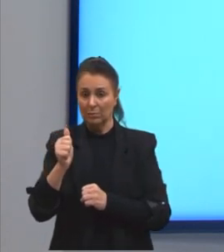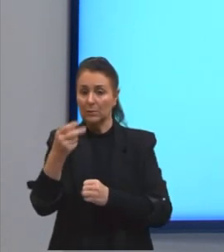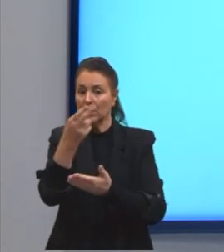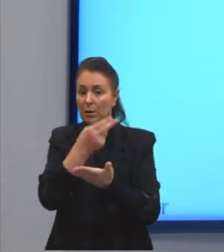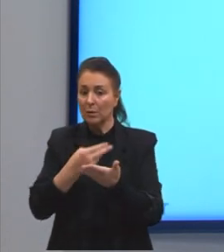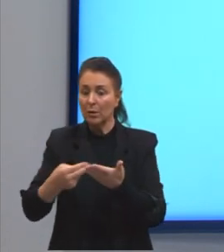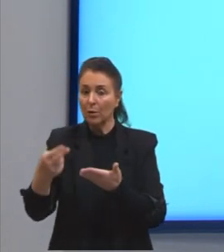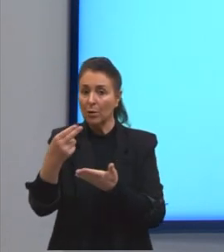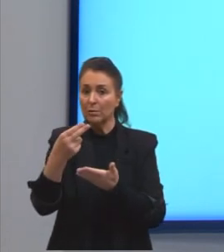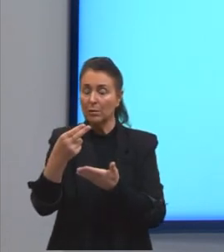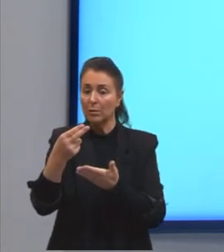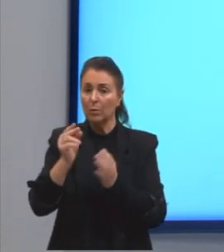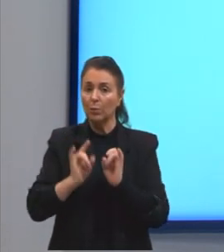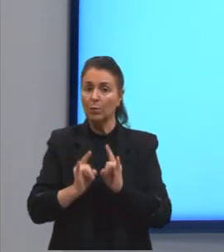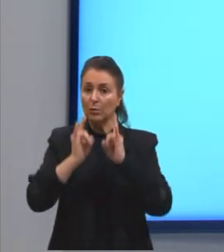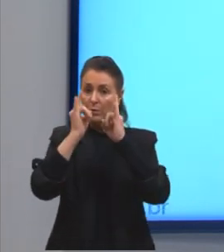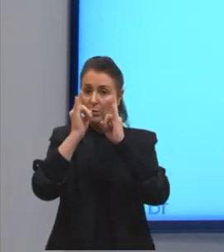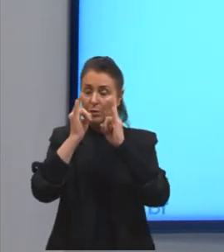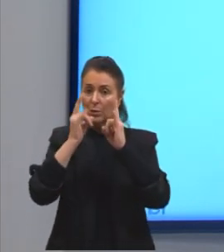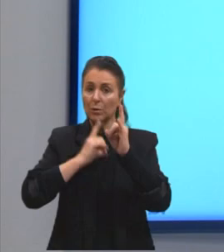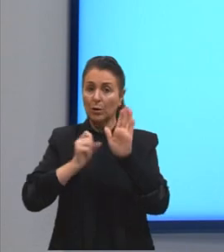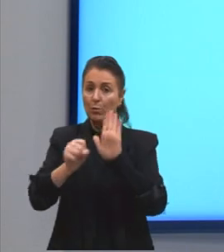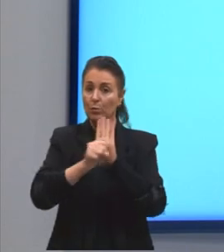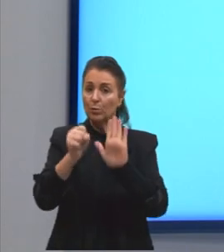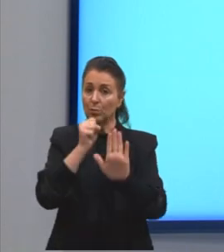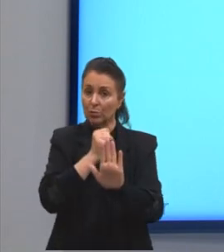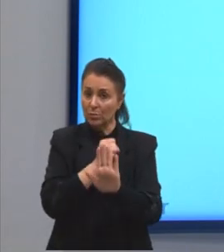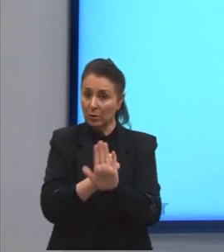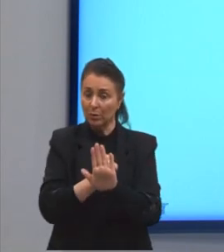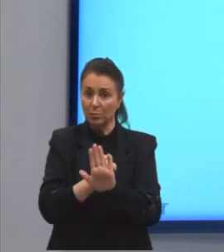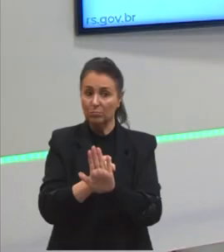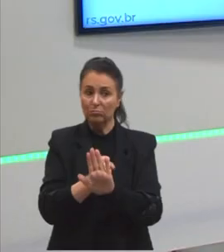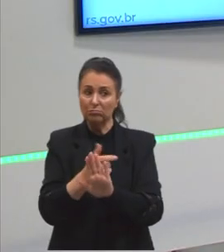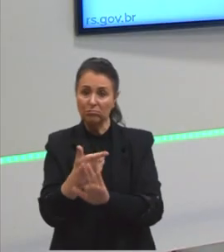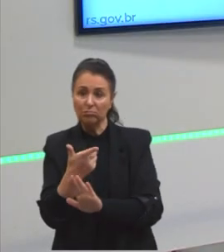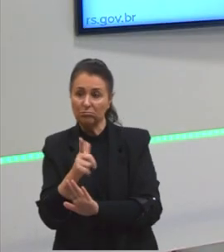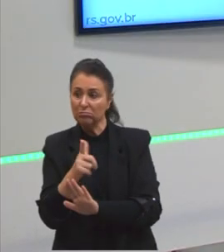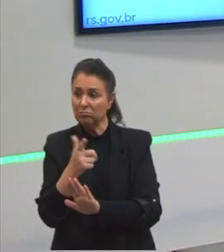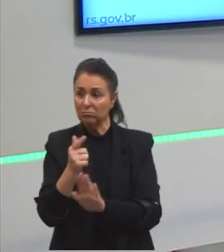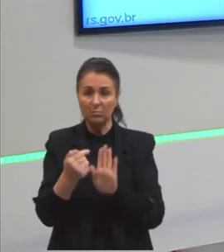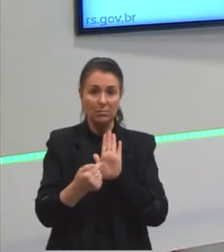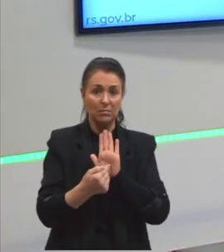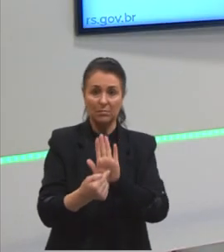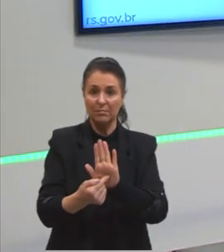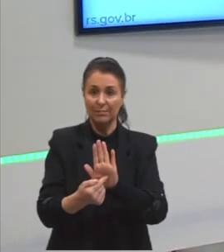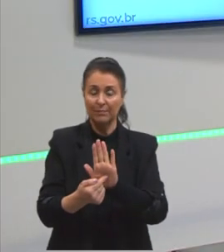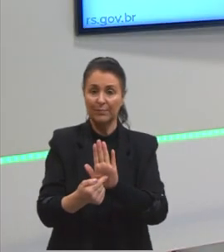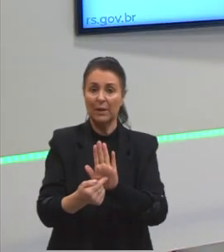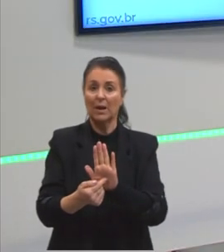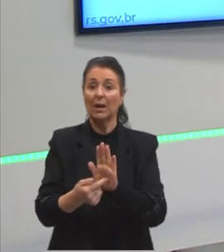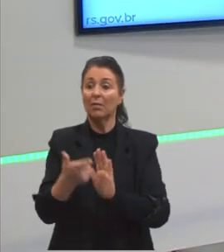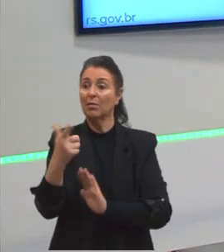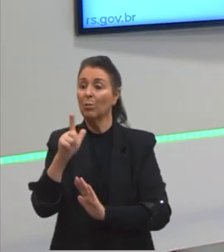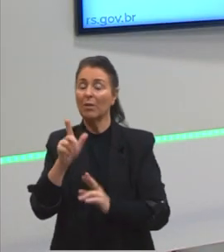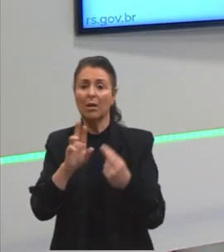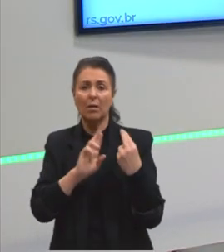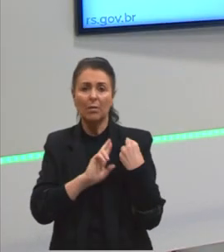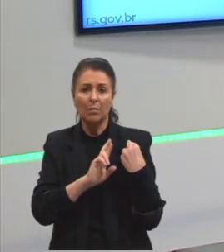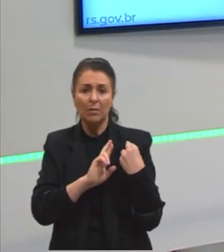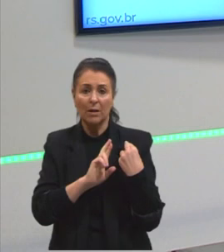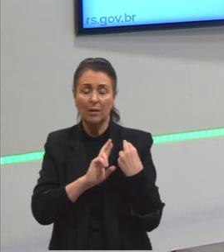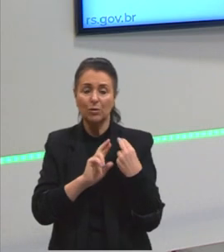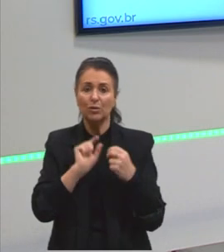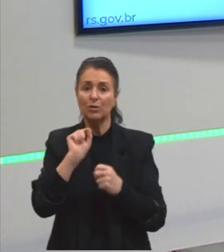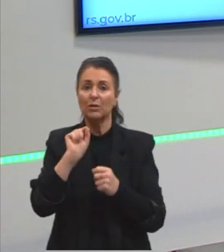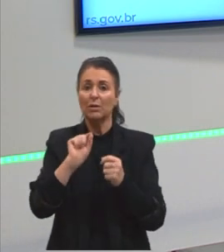gente tem um sujeito da passiva inexistente. É uma outra maneira ali de se apagar a responsabilização do ato.